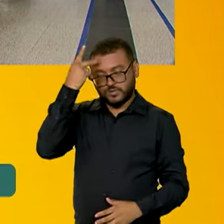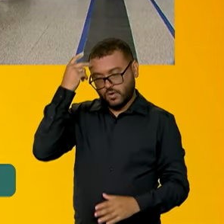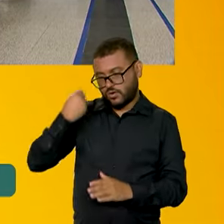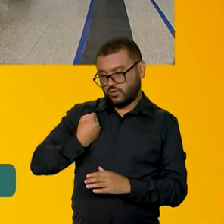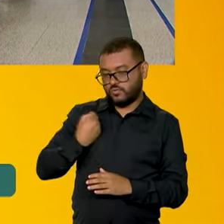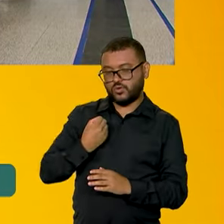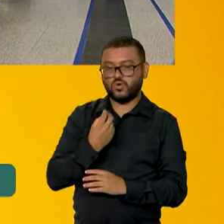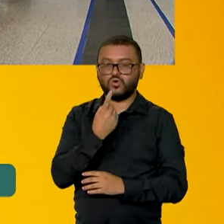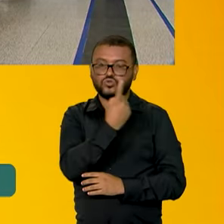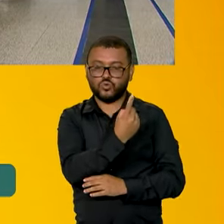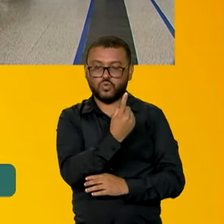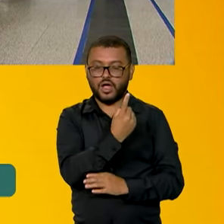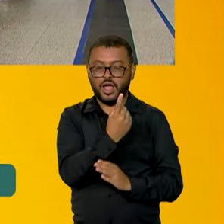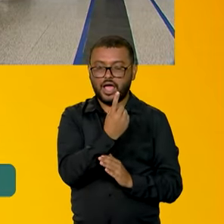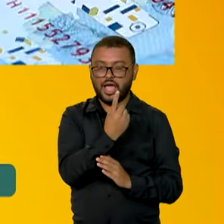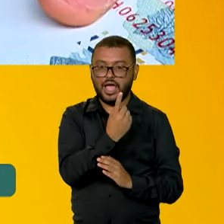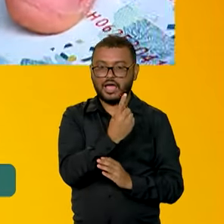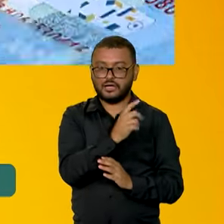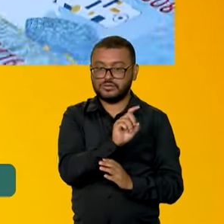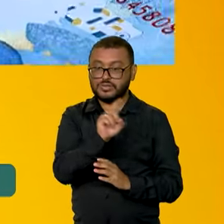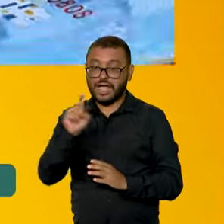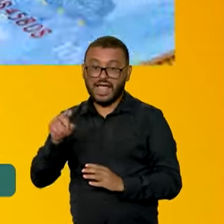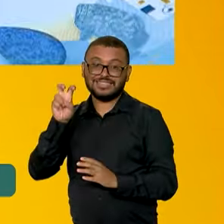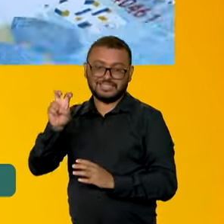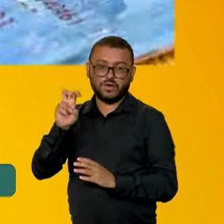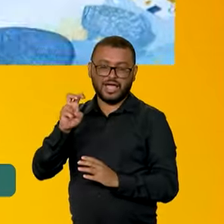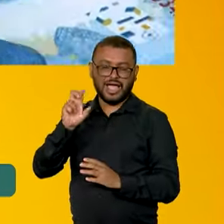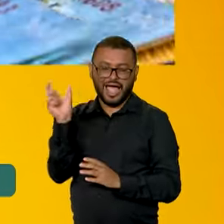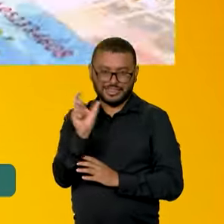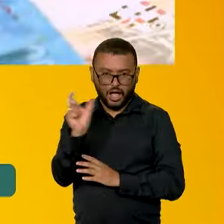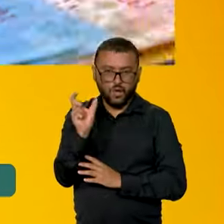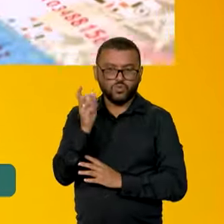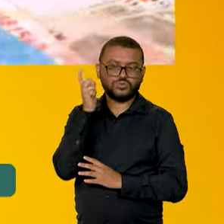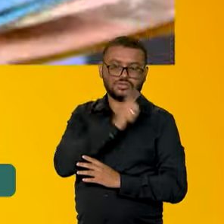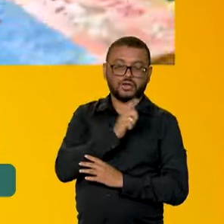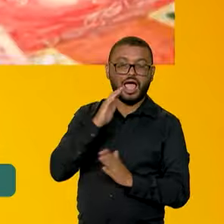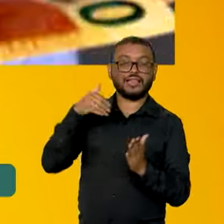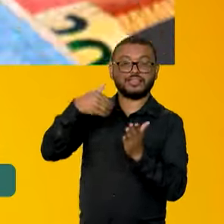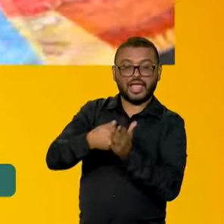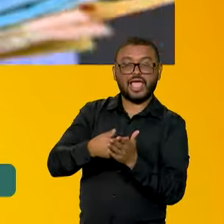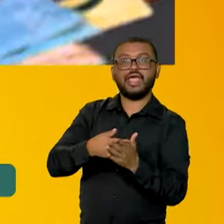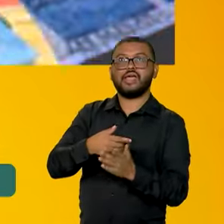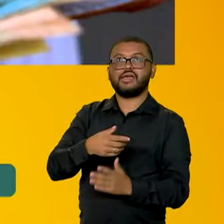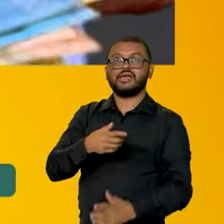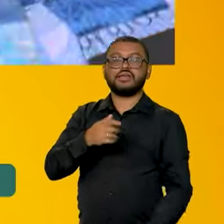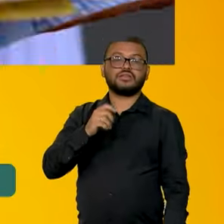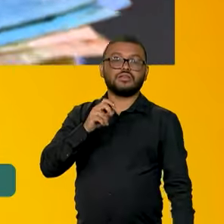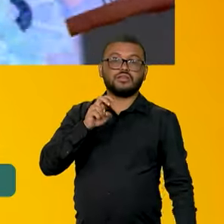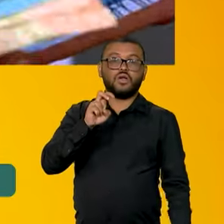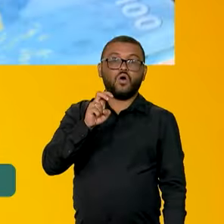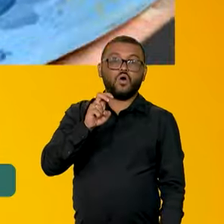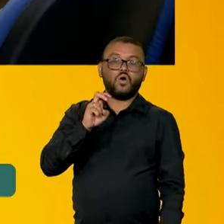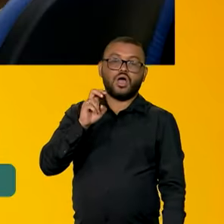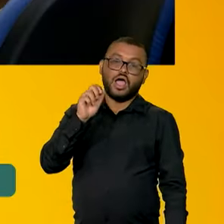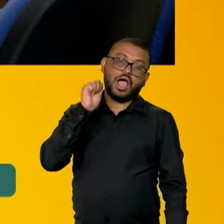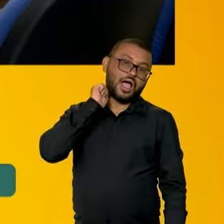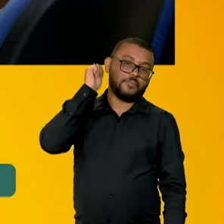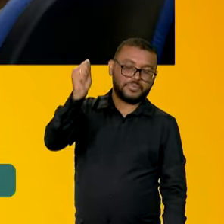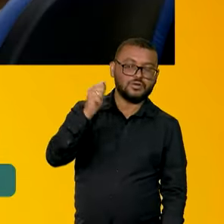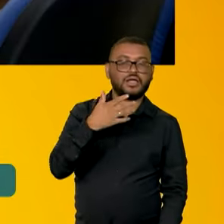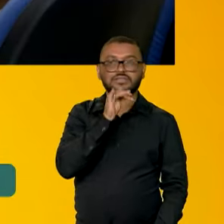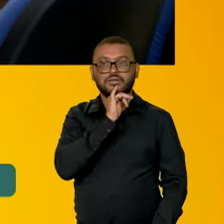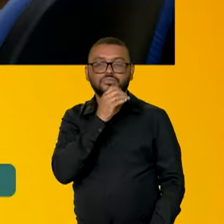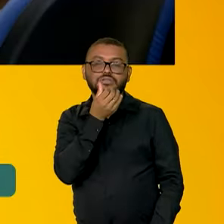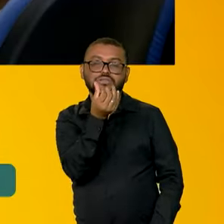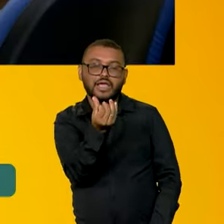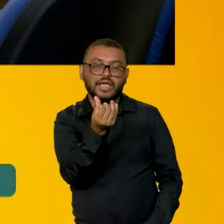de 1 a 5 vão receber o pagamento nos últimos 5 dias úteis de abril. Já aqueles com dígito final 6